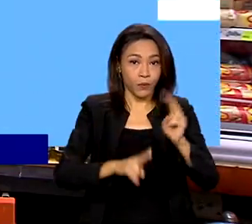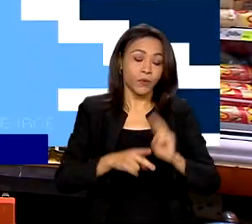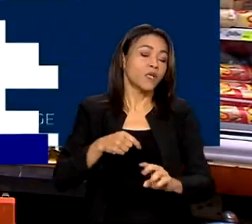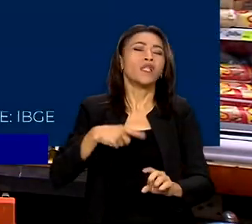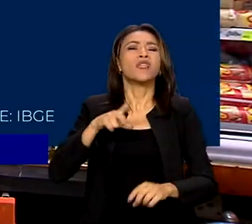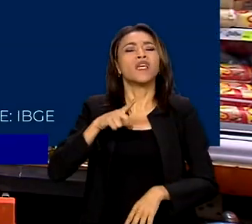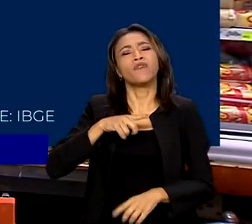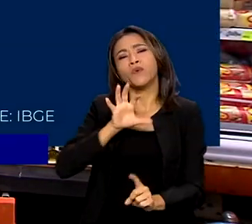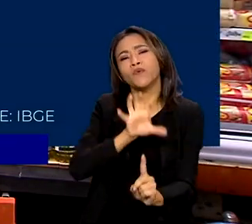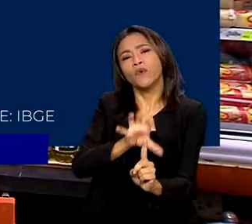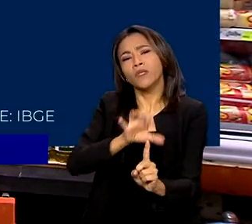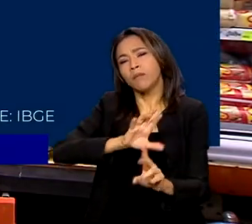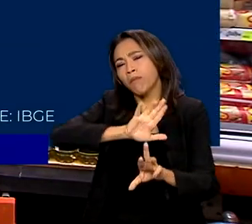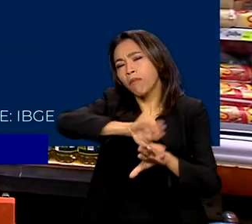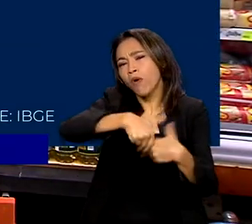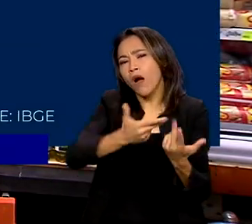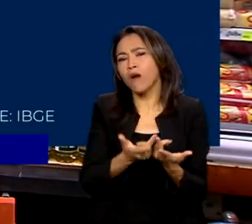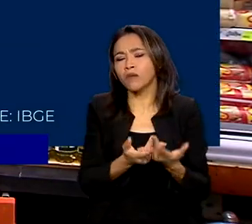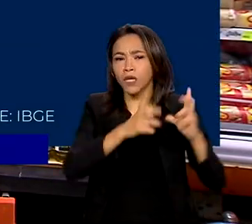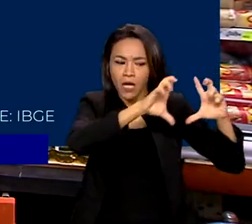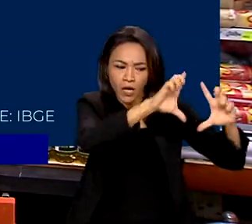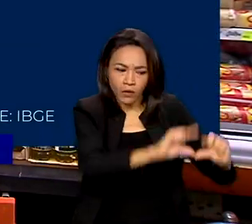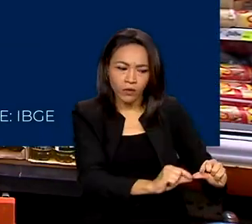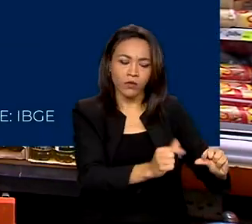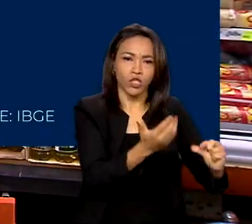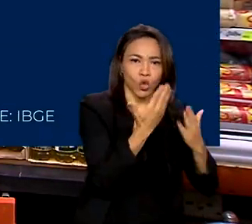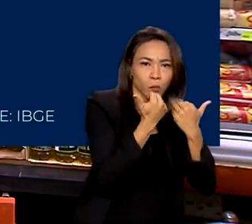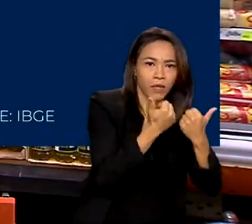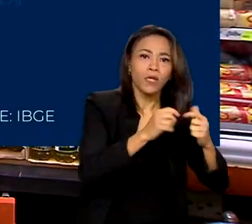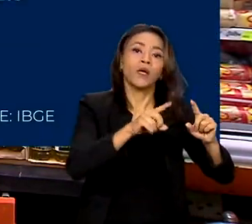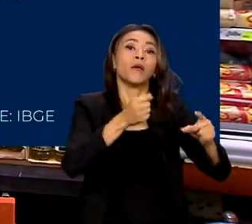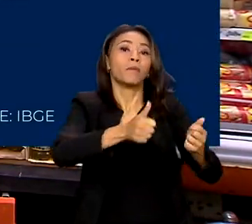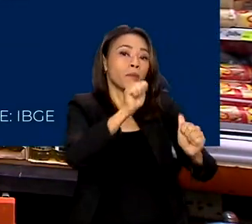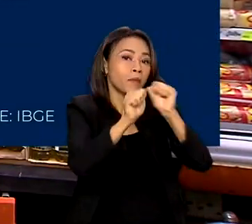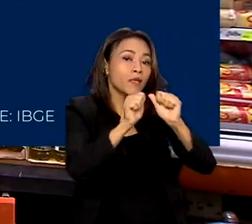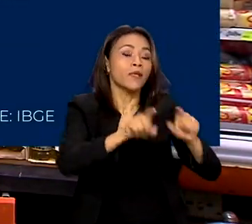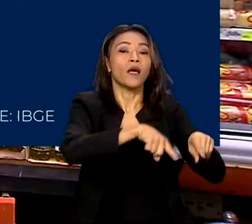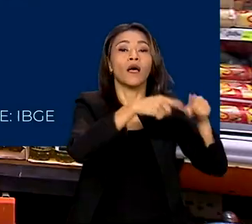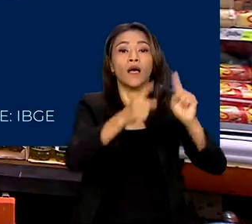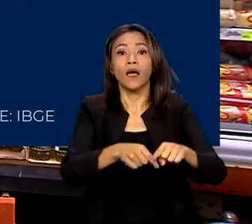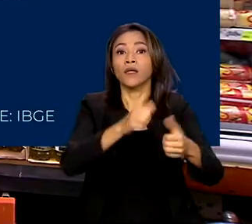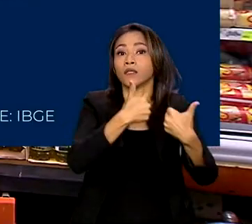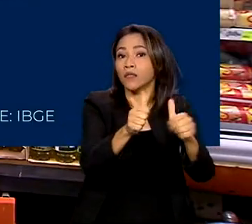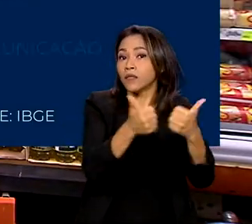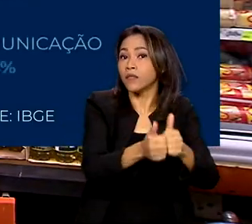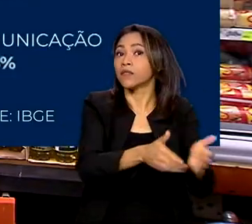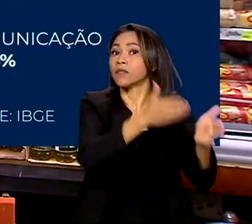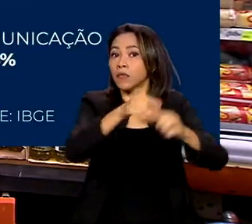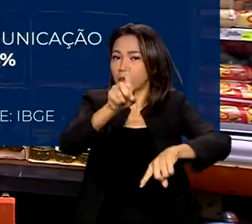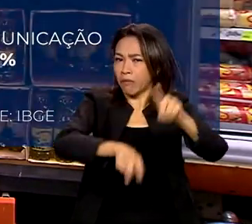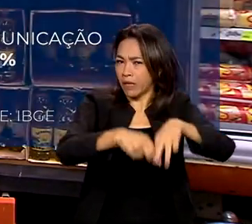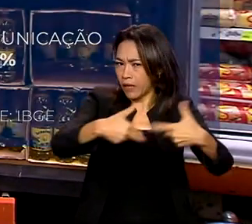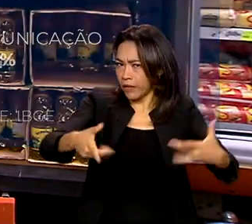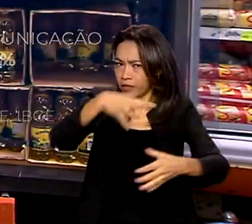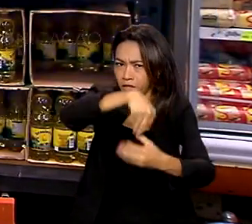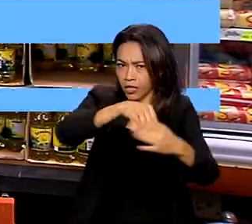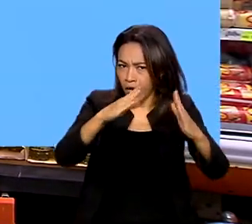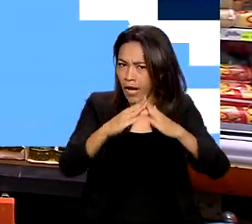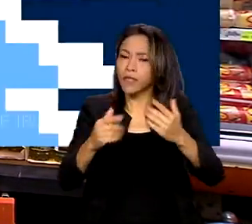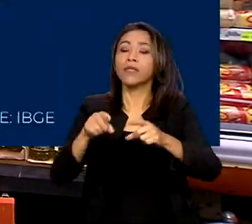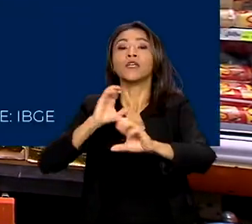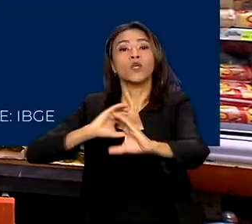pelas quedas em alimentação e bebidas, transportes, artigos de residência e comunicação.